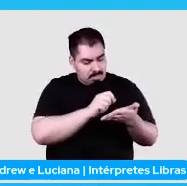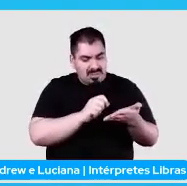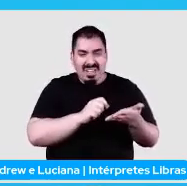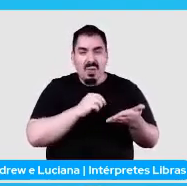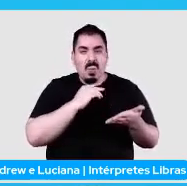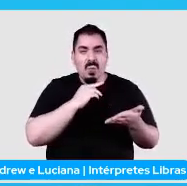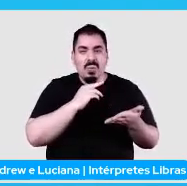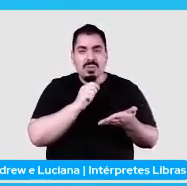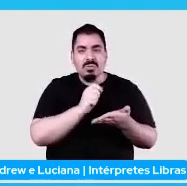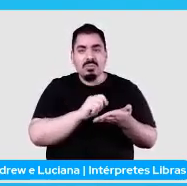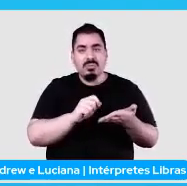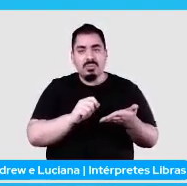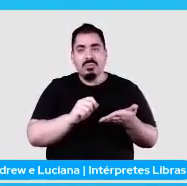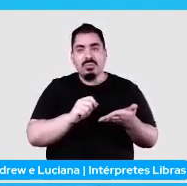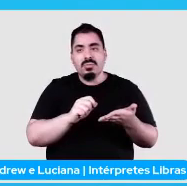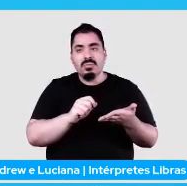tudo bem.